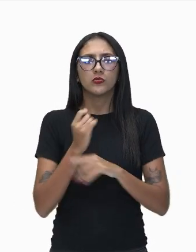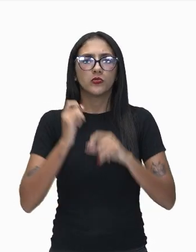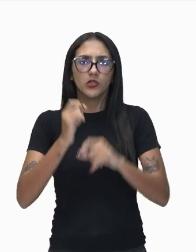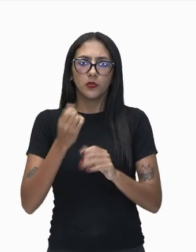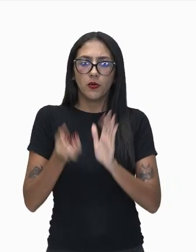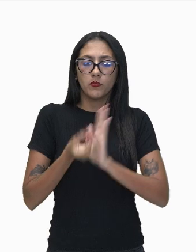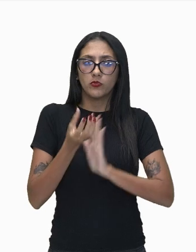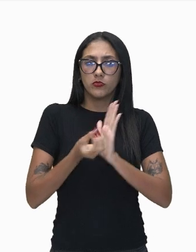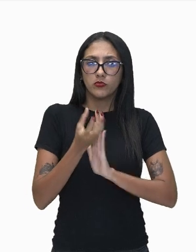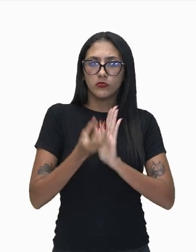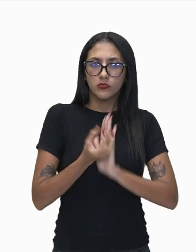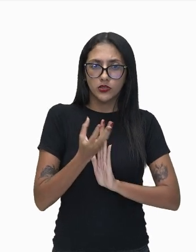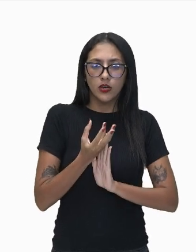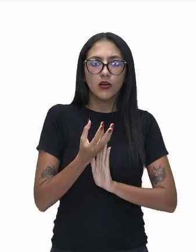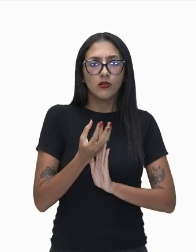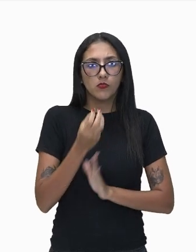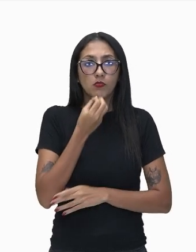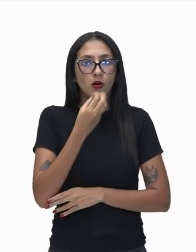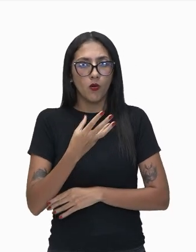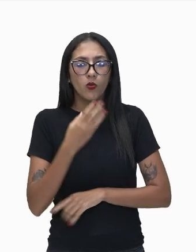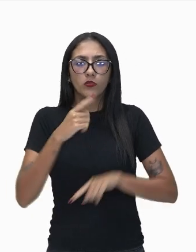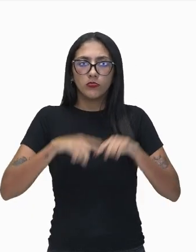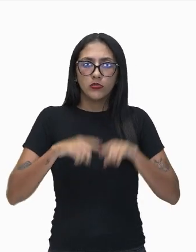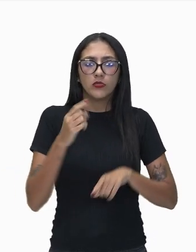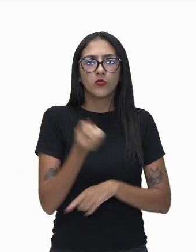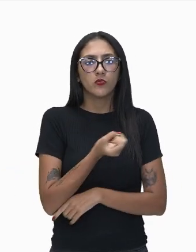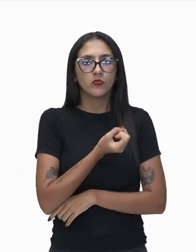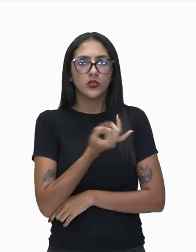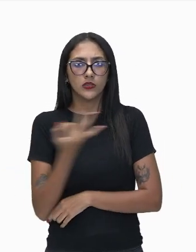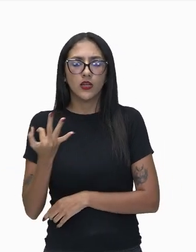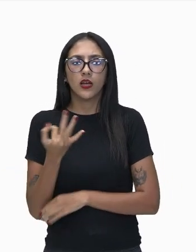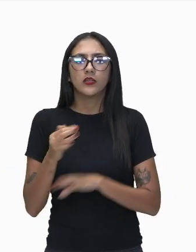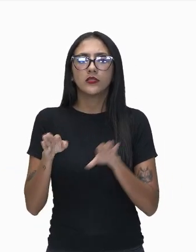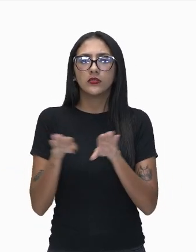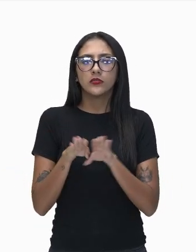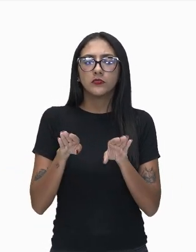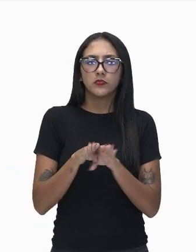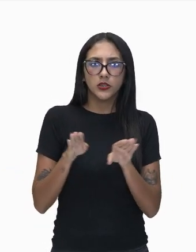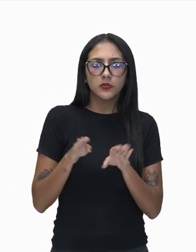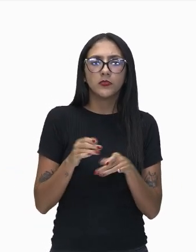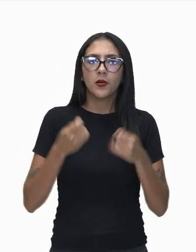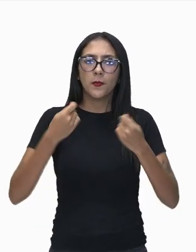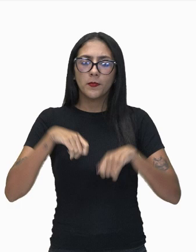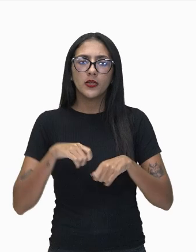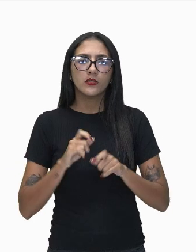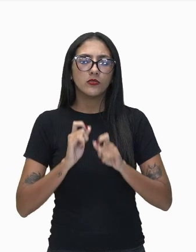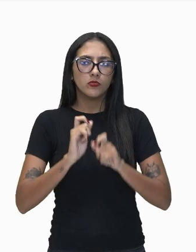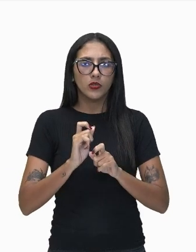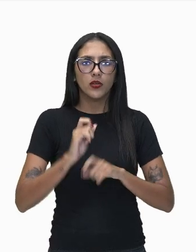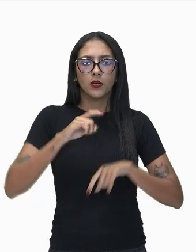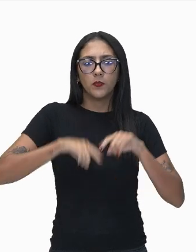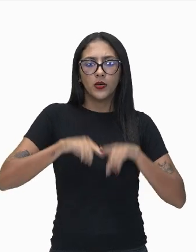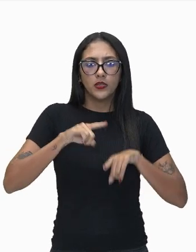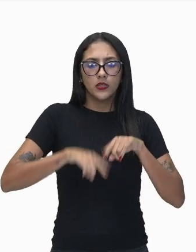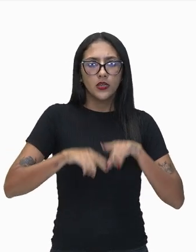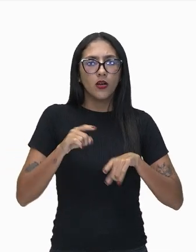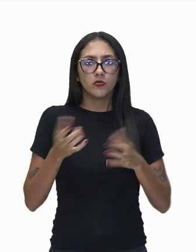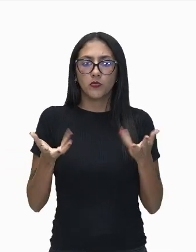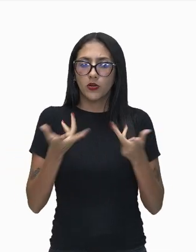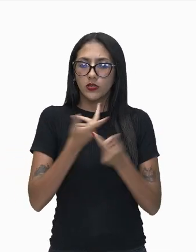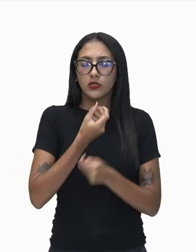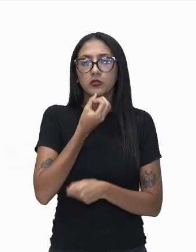e também a disponibilidade de produtos que são essenciais para a sociedade. Então, não